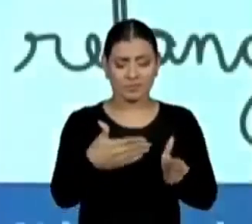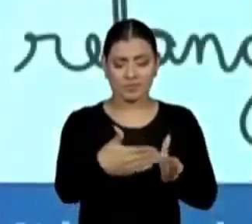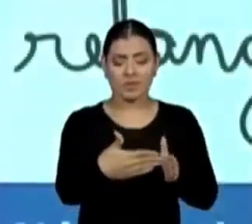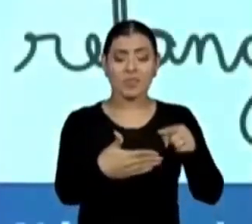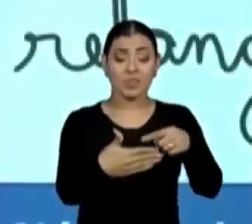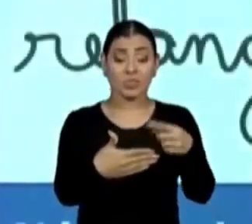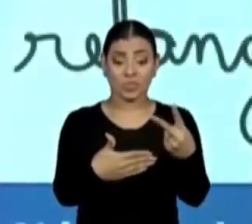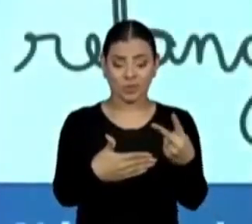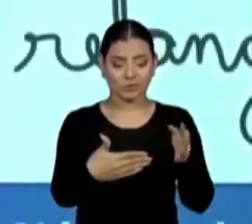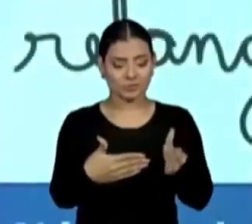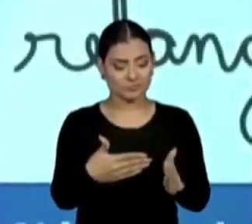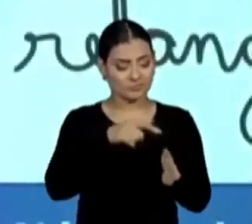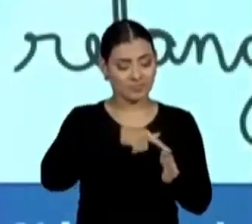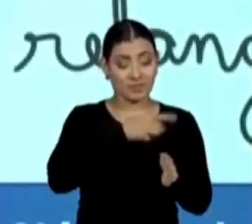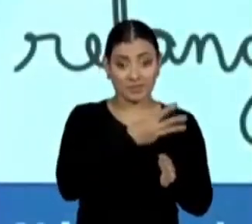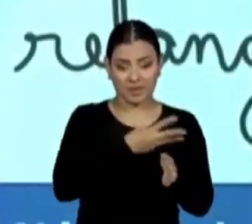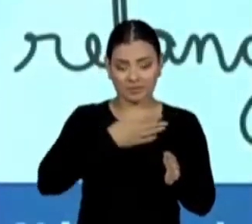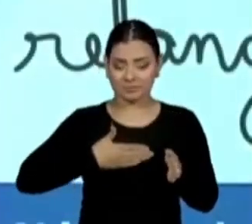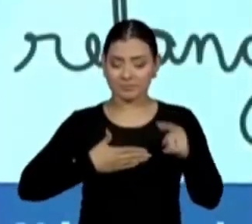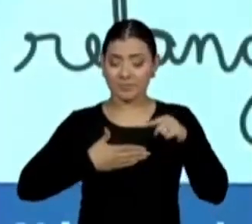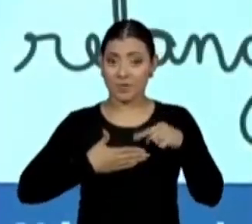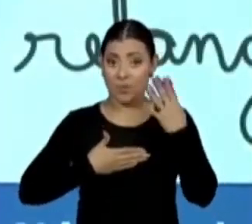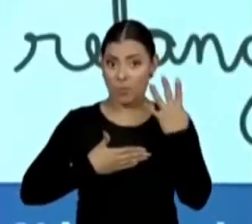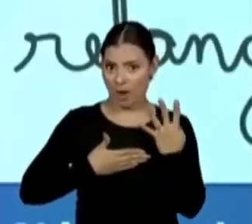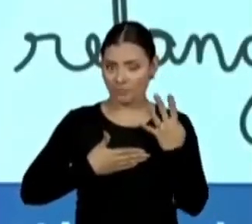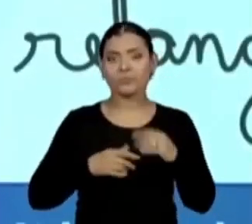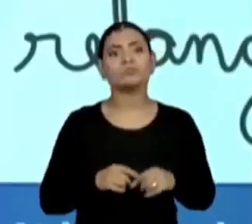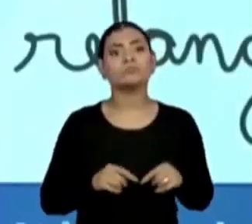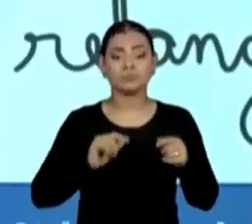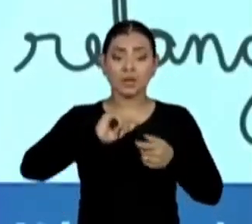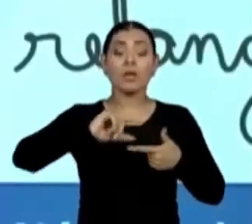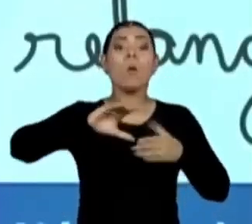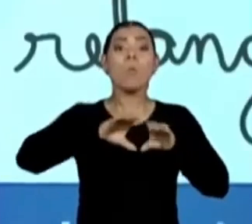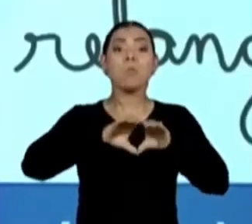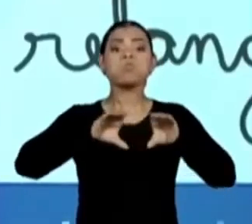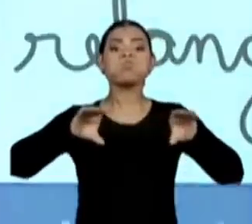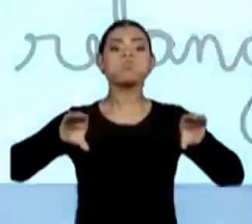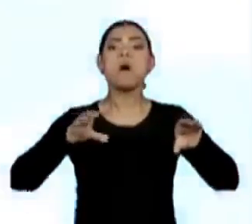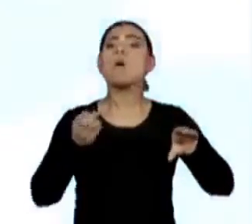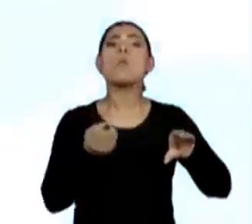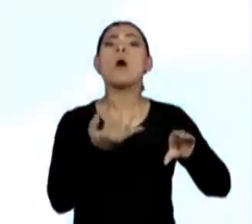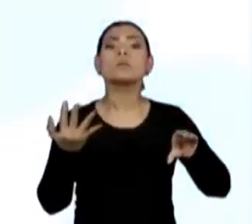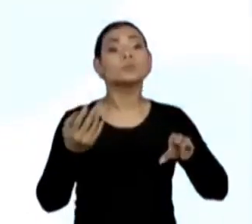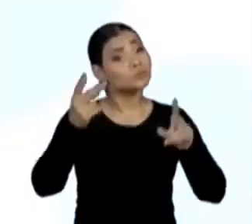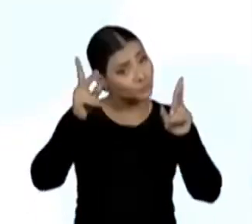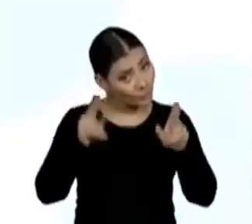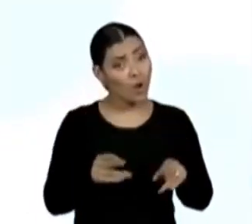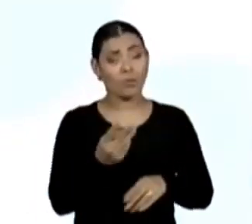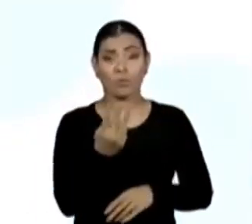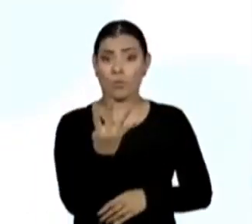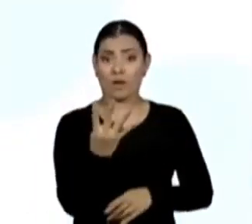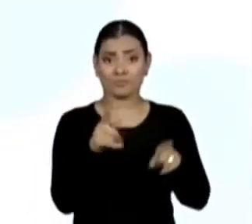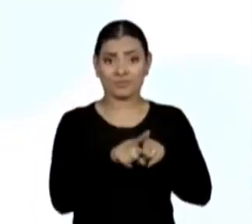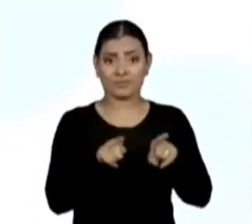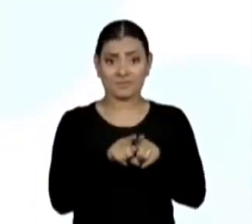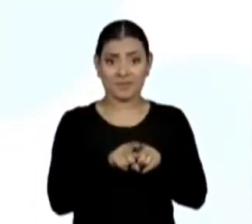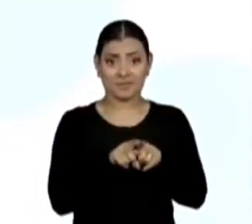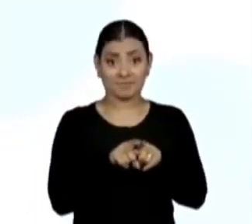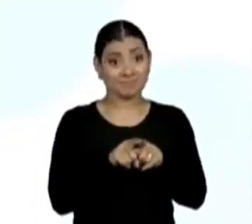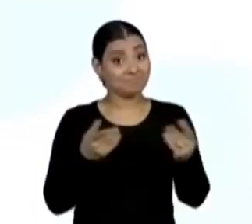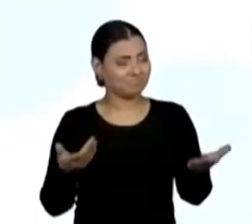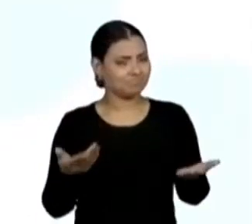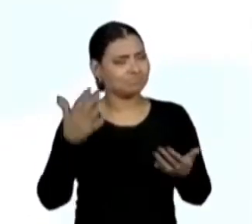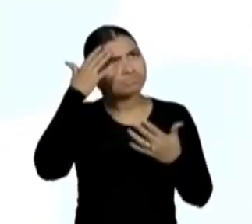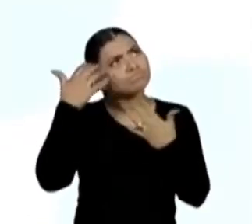Observe, um, dois, três, quatro, quatro lados também. Vamos